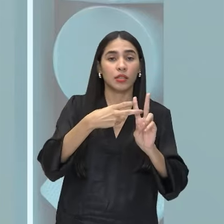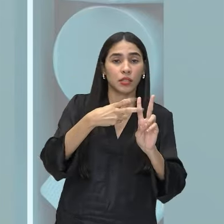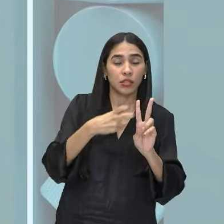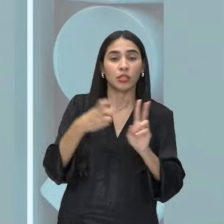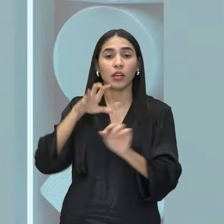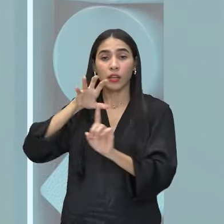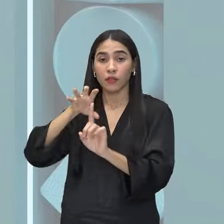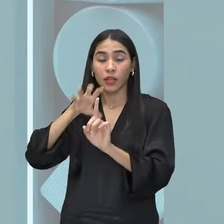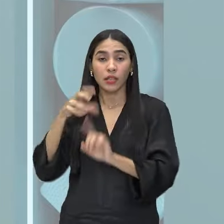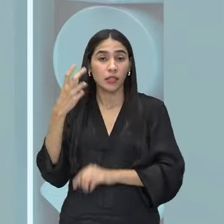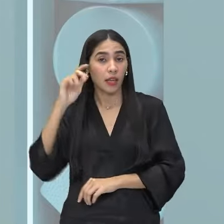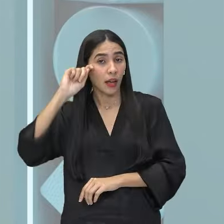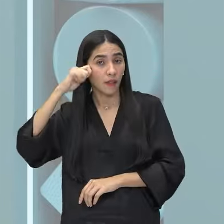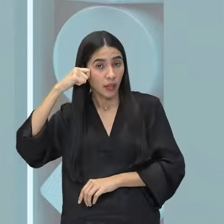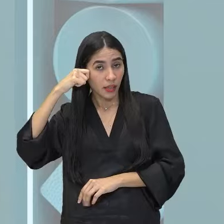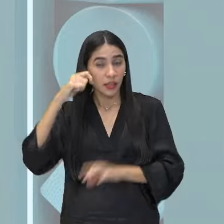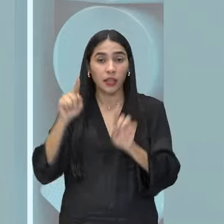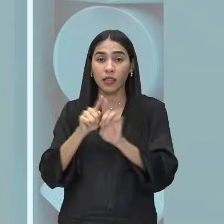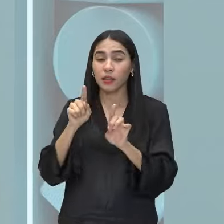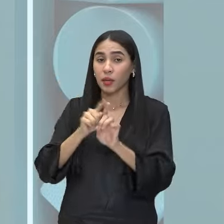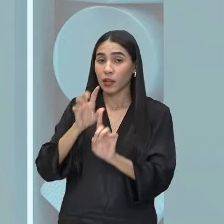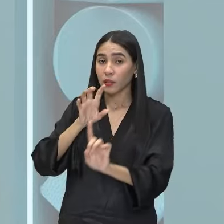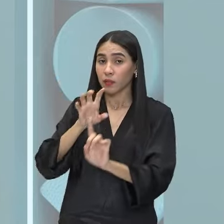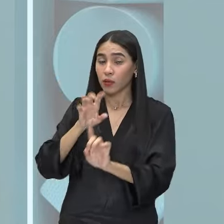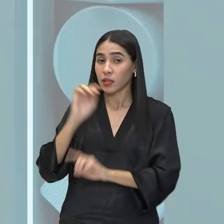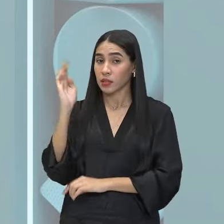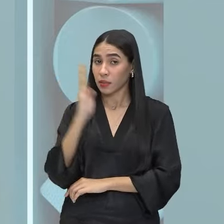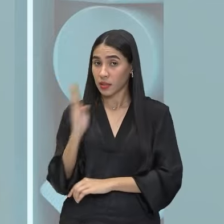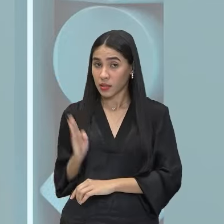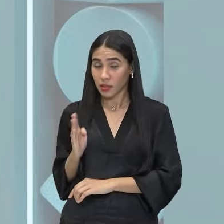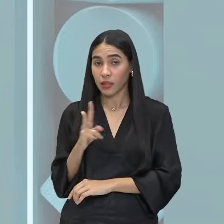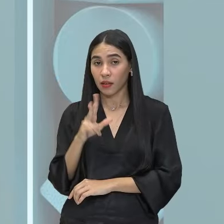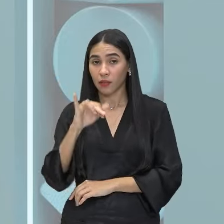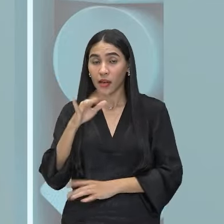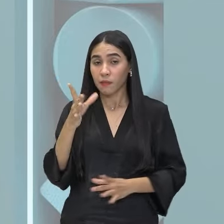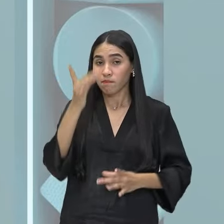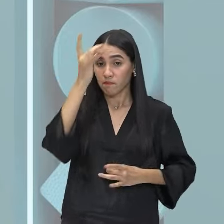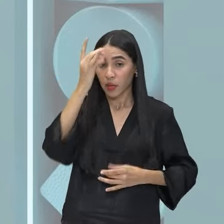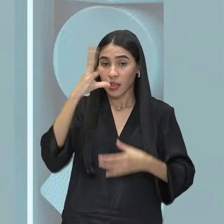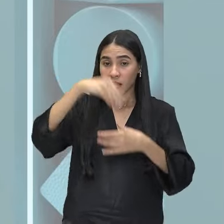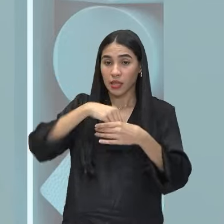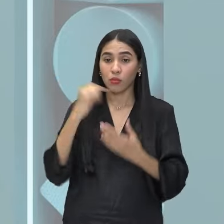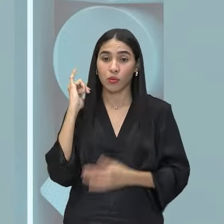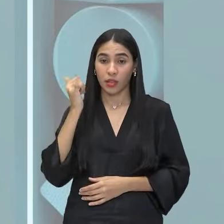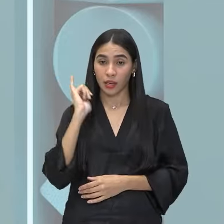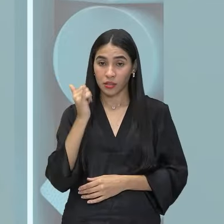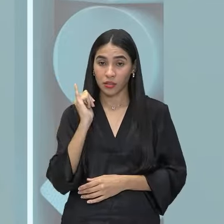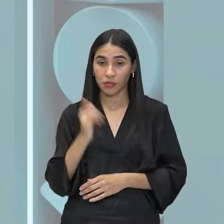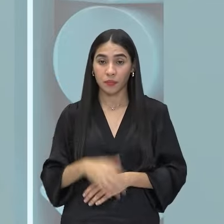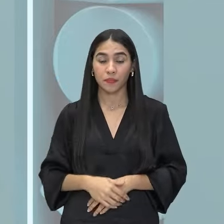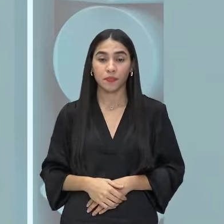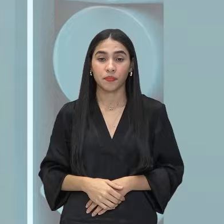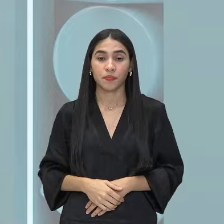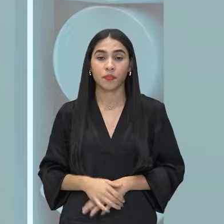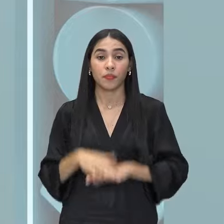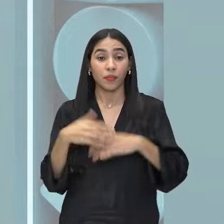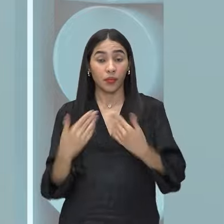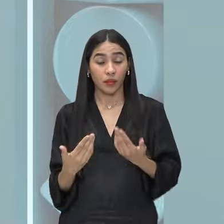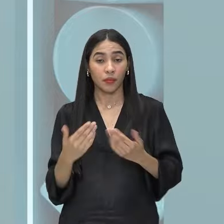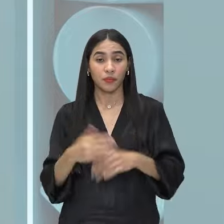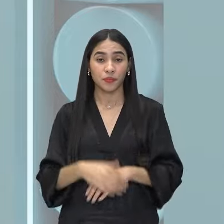africanas, e do jeito brasileiro de falar o português. Ele vai incorporar na sua narrativa. E é por isso